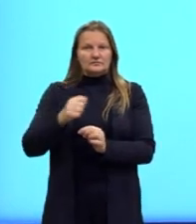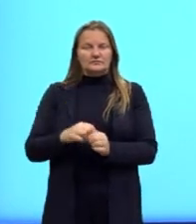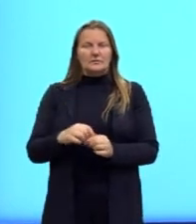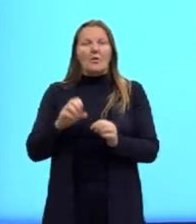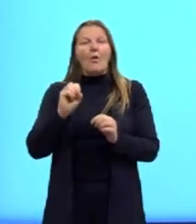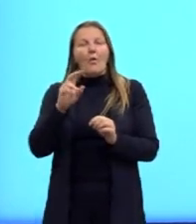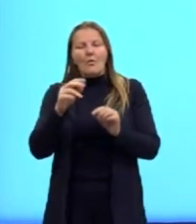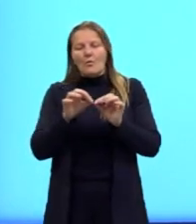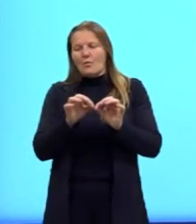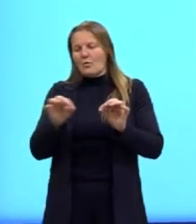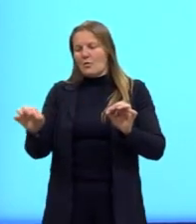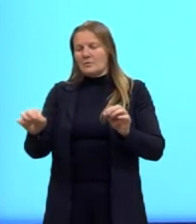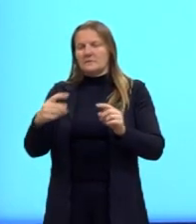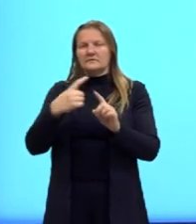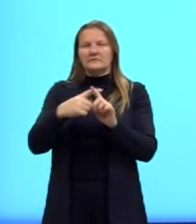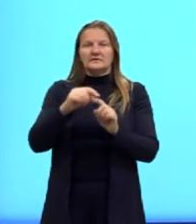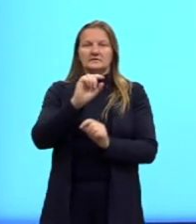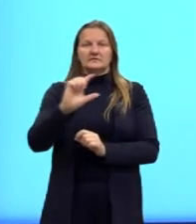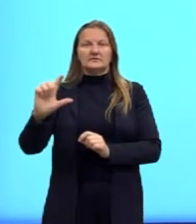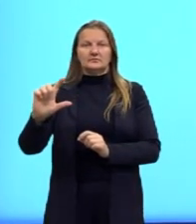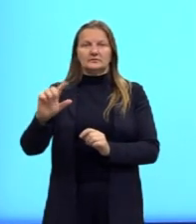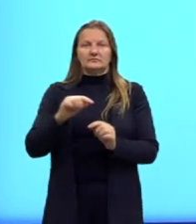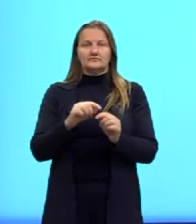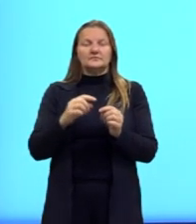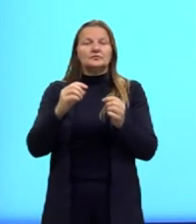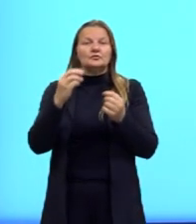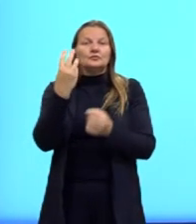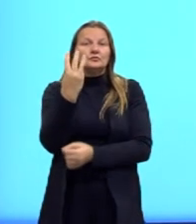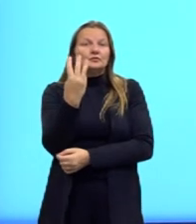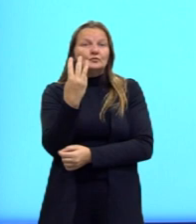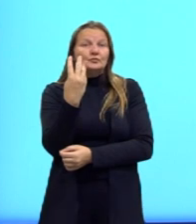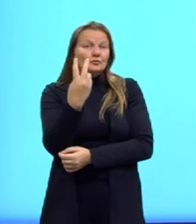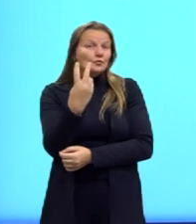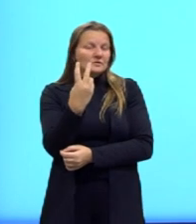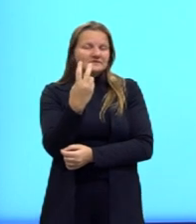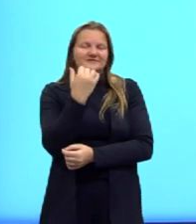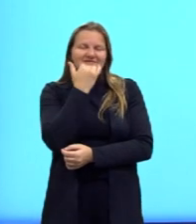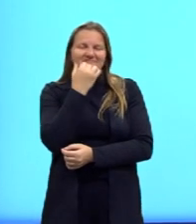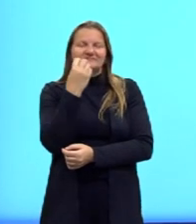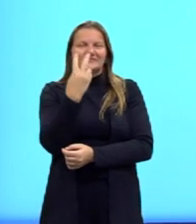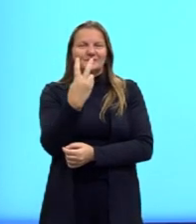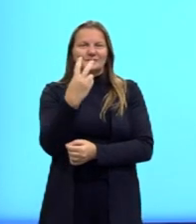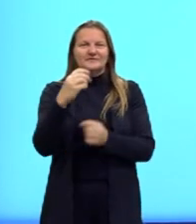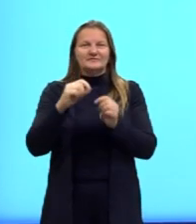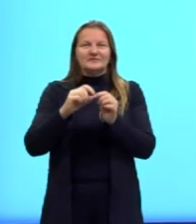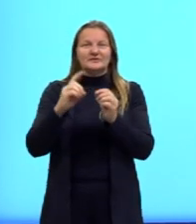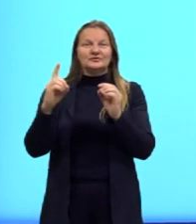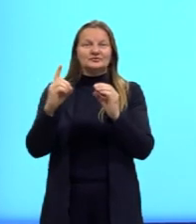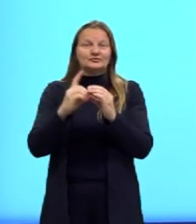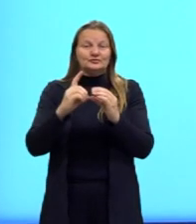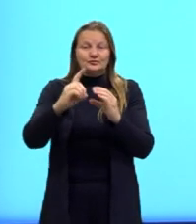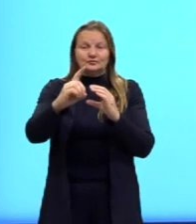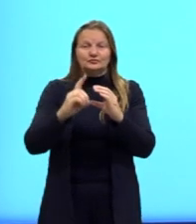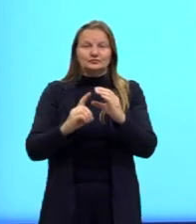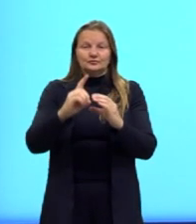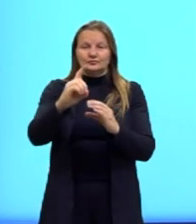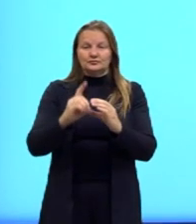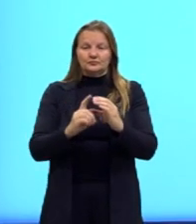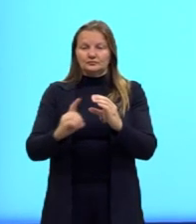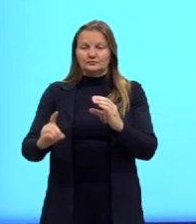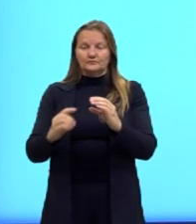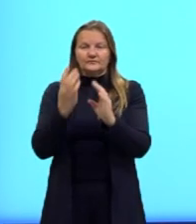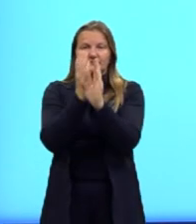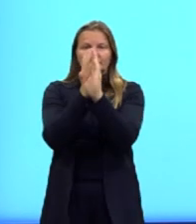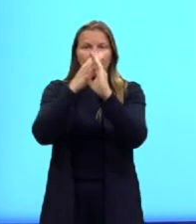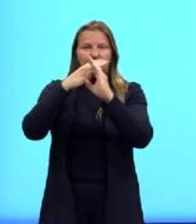comprimento vezes a largura. São as duas dimensões da nossa figura. E a área de uma figura plana envolve essas